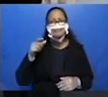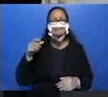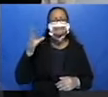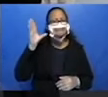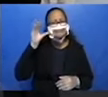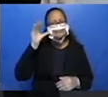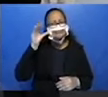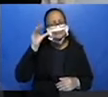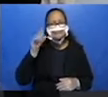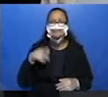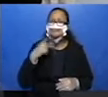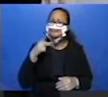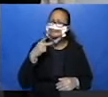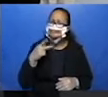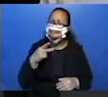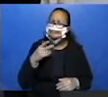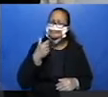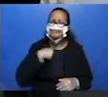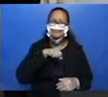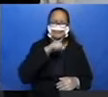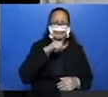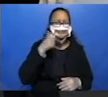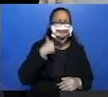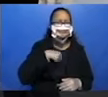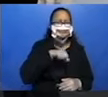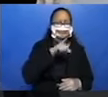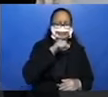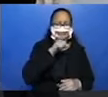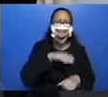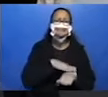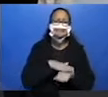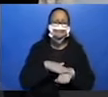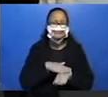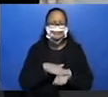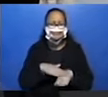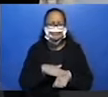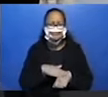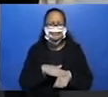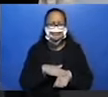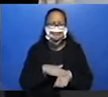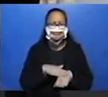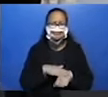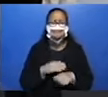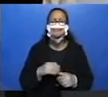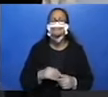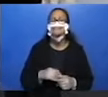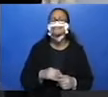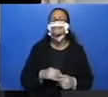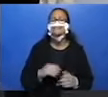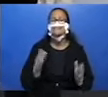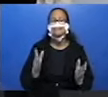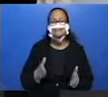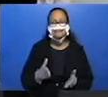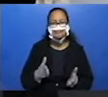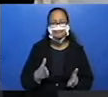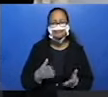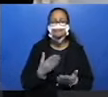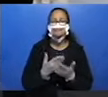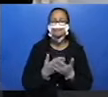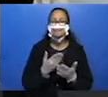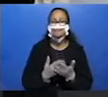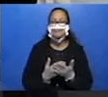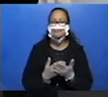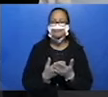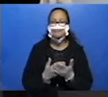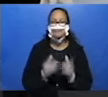e para a mãe? Partilha com eles, tá bom? Aproveita as nossas histórias para isso. Hoje nós vamos trabalhar ainda nessa